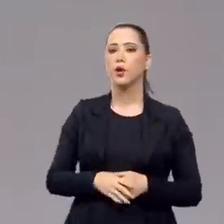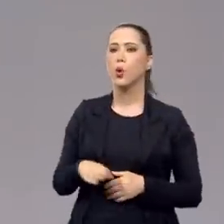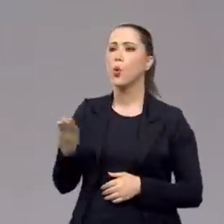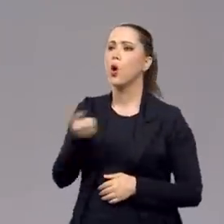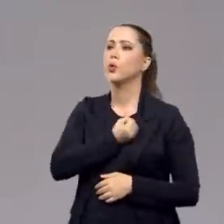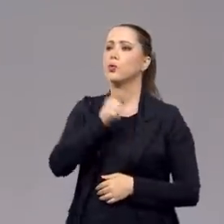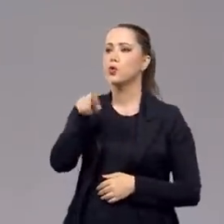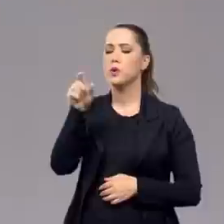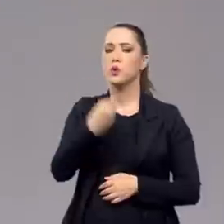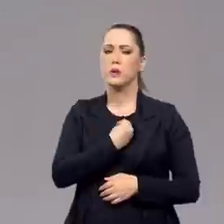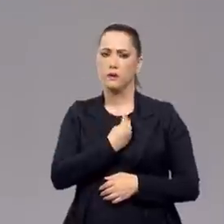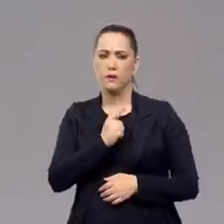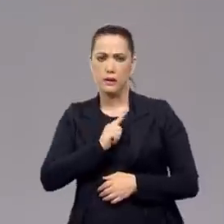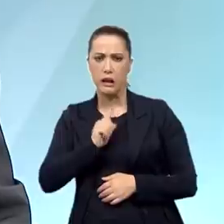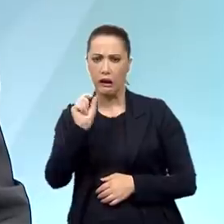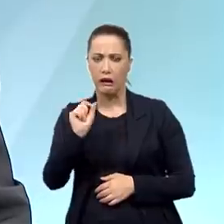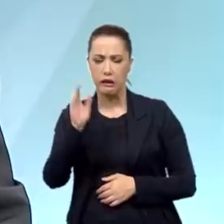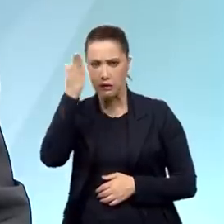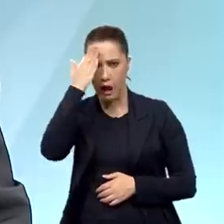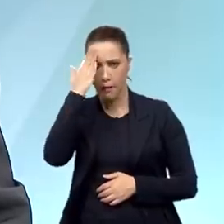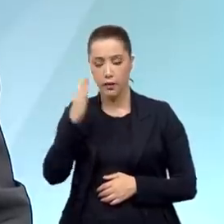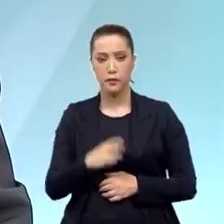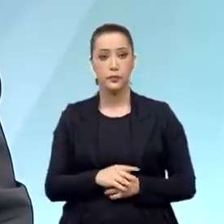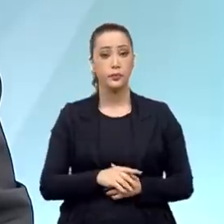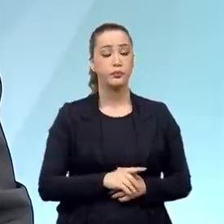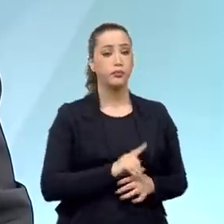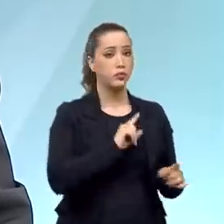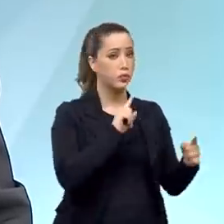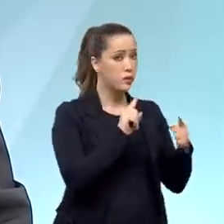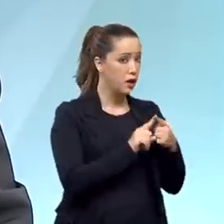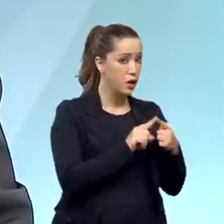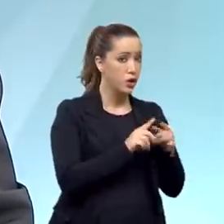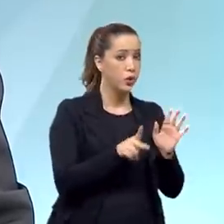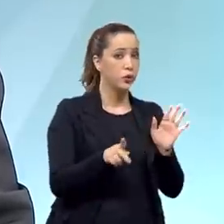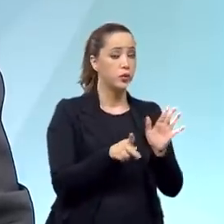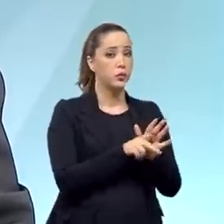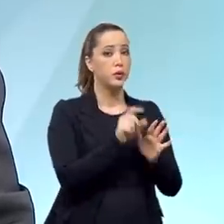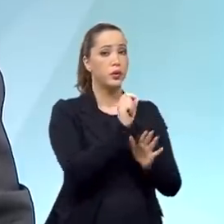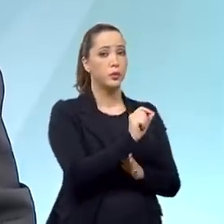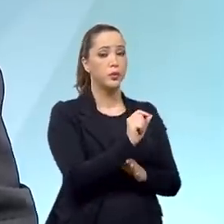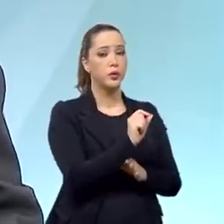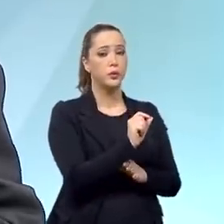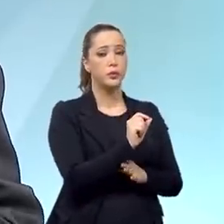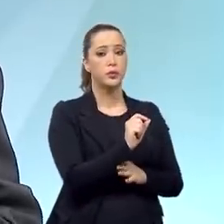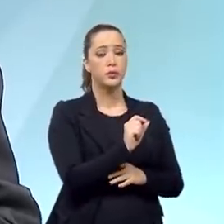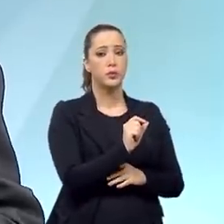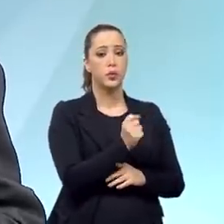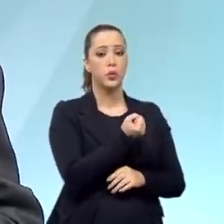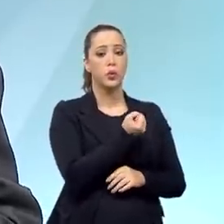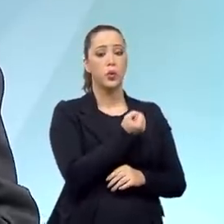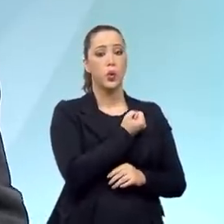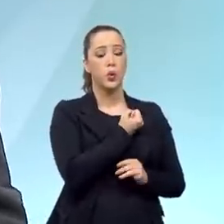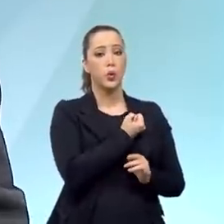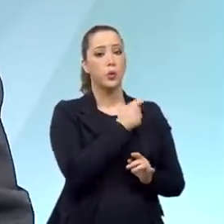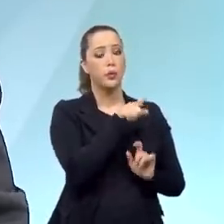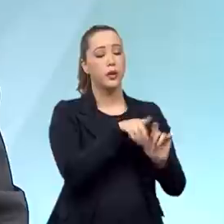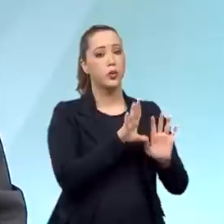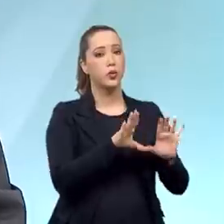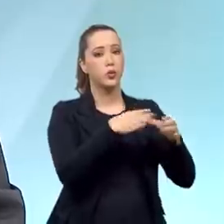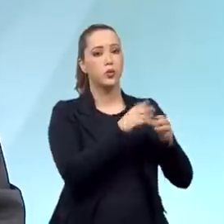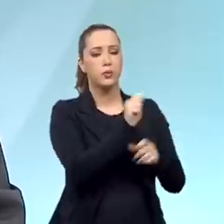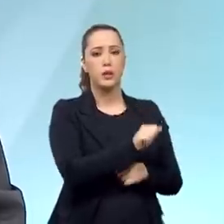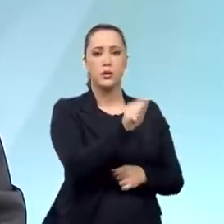vivos, general? O tem esse levantamento? Quantos pracinhas continuam Segundo o observatório que compõe as associações dos